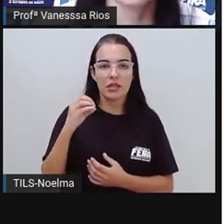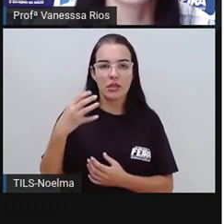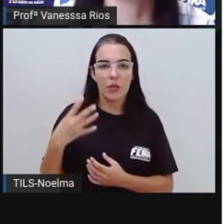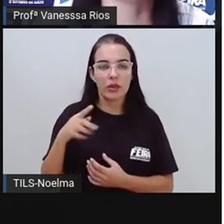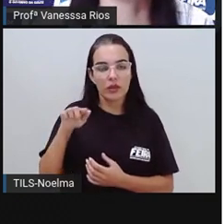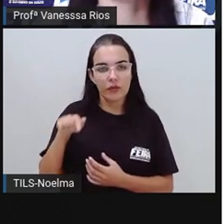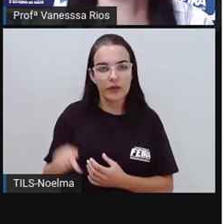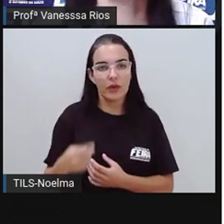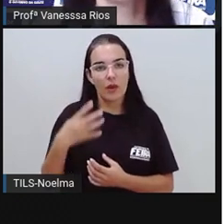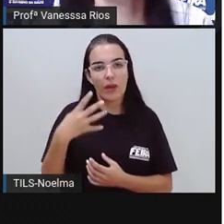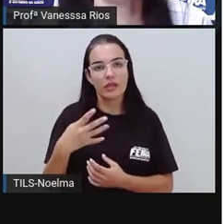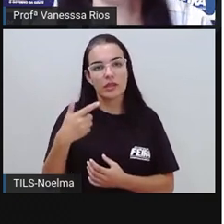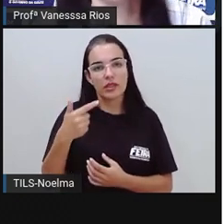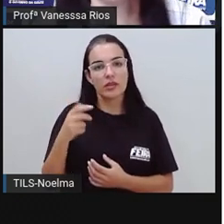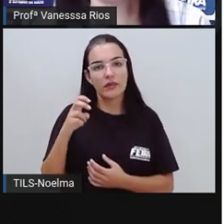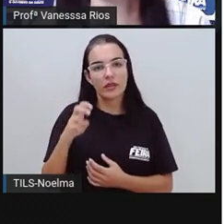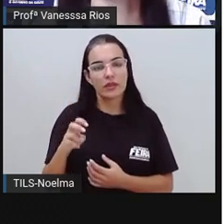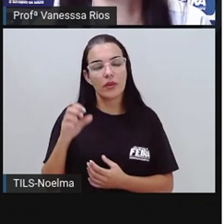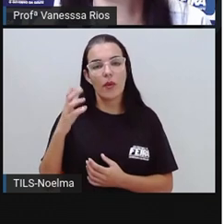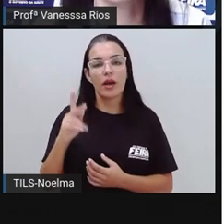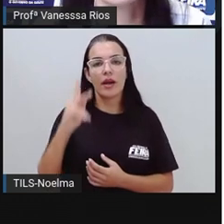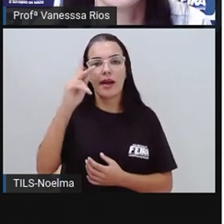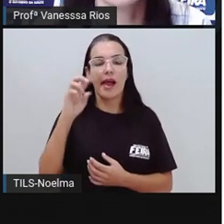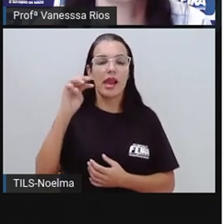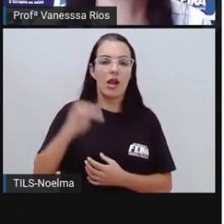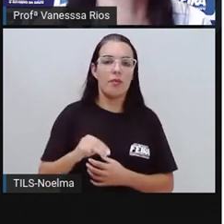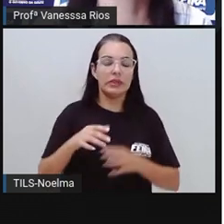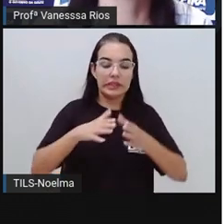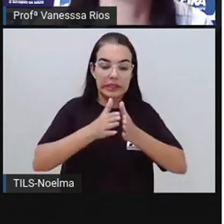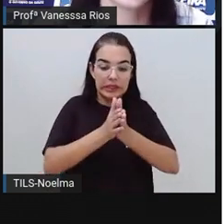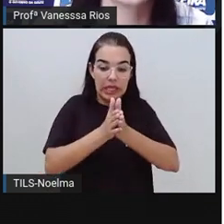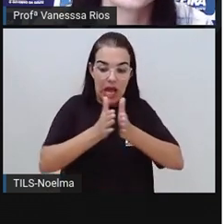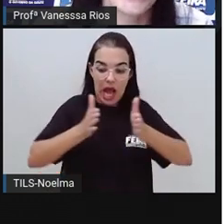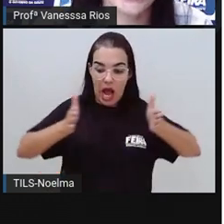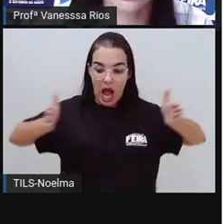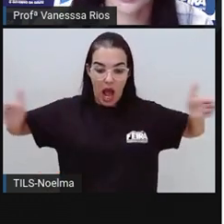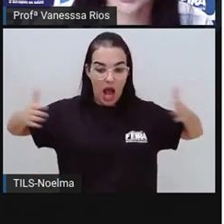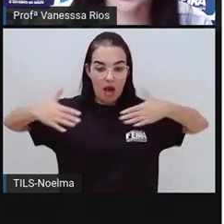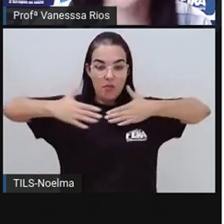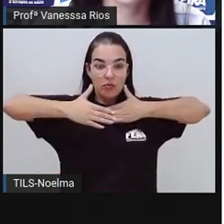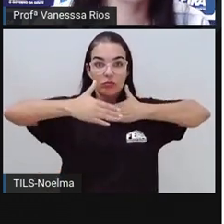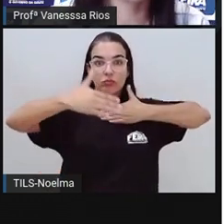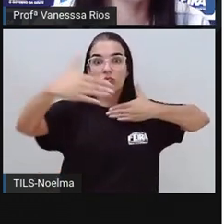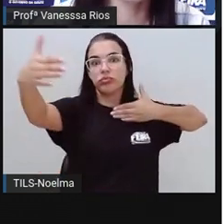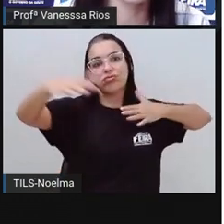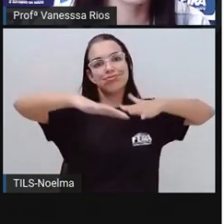,425 quilômetros quadrados.